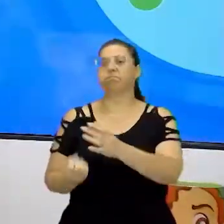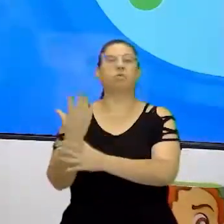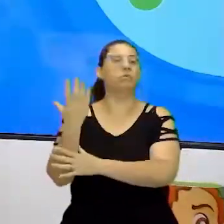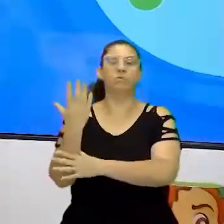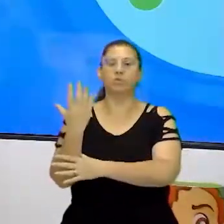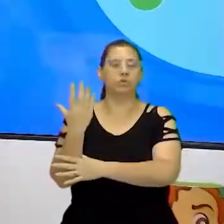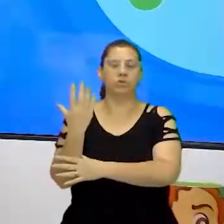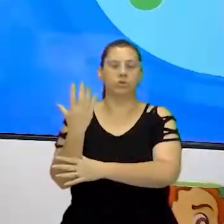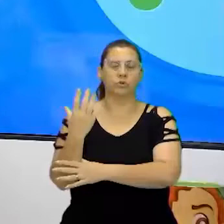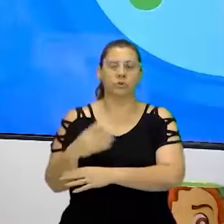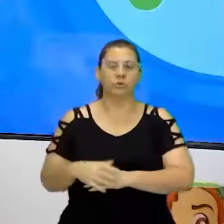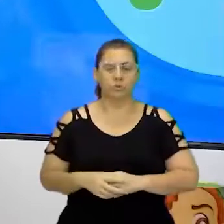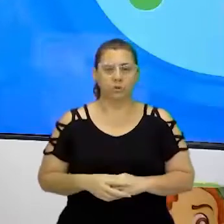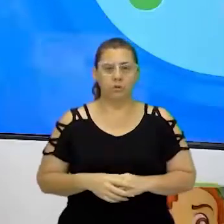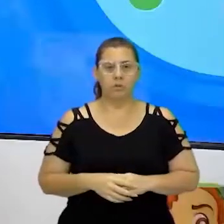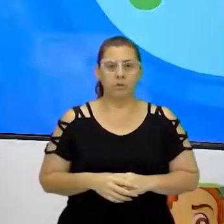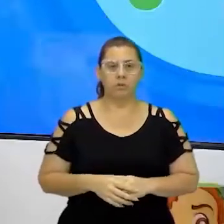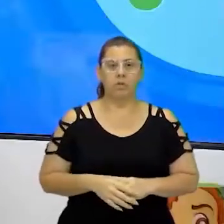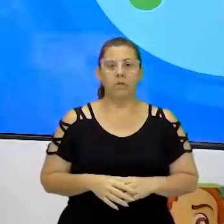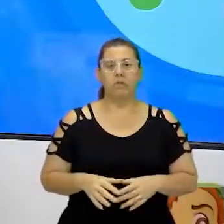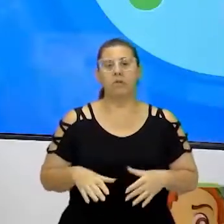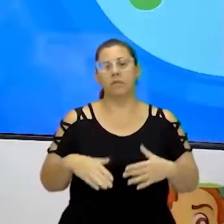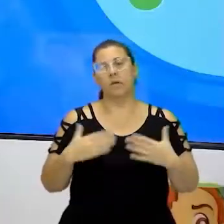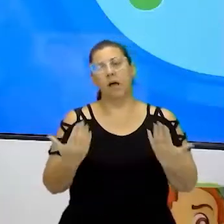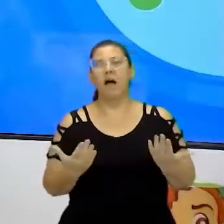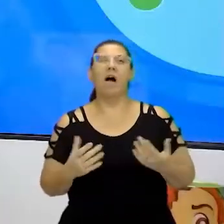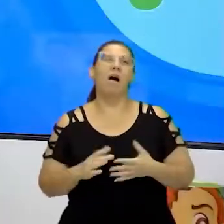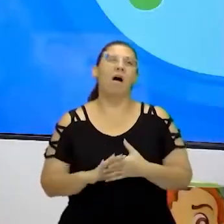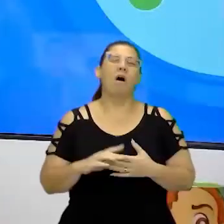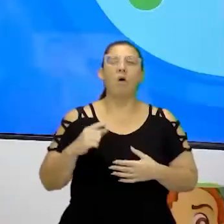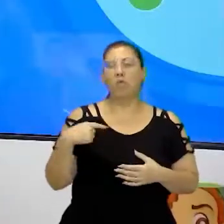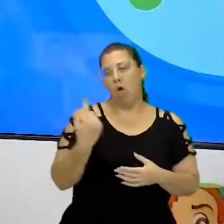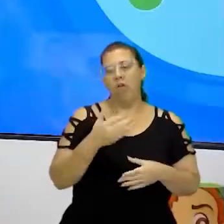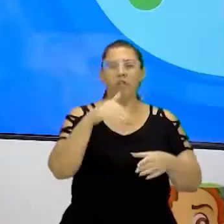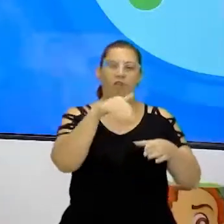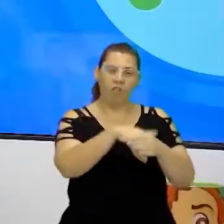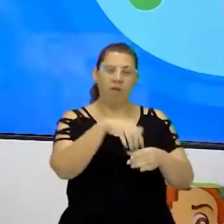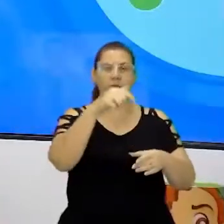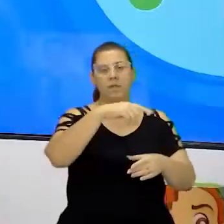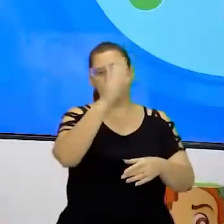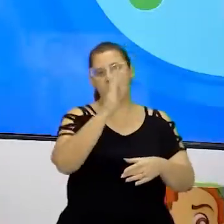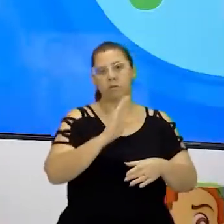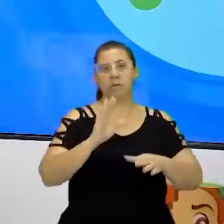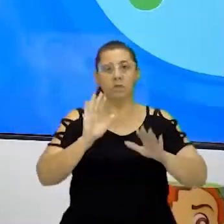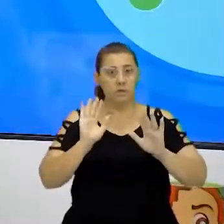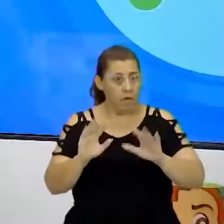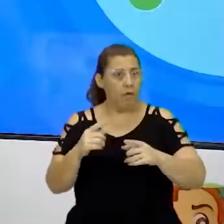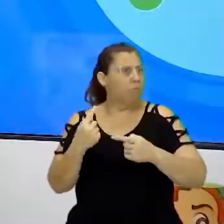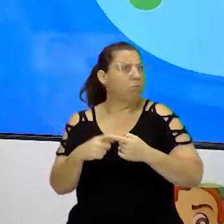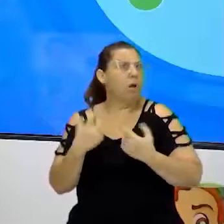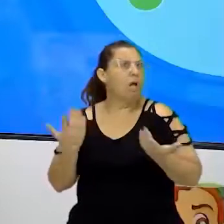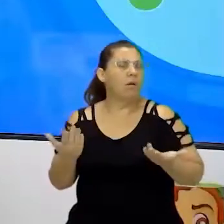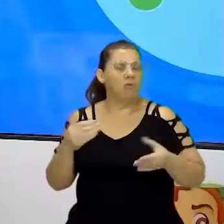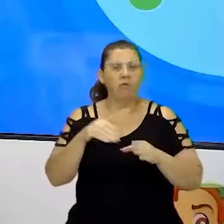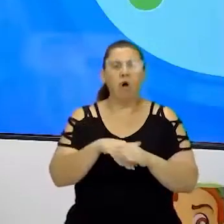A democracia não surgiu do nada. e fala assim, ah, nós votamos no Brasil. Tá, mas isso é por quê?